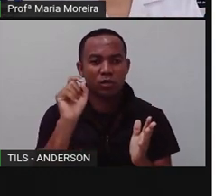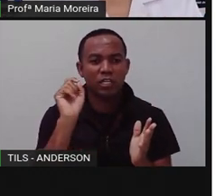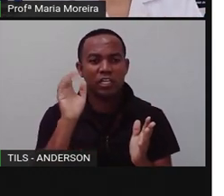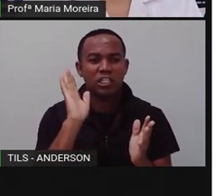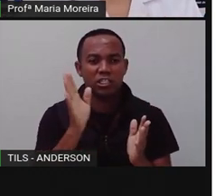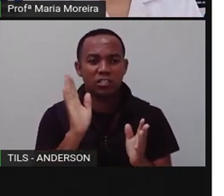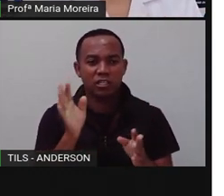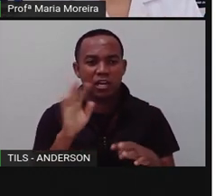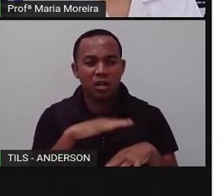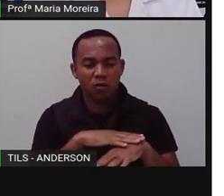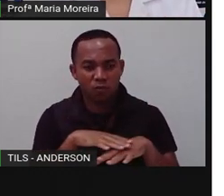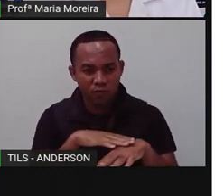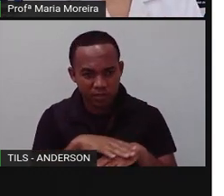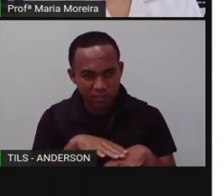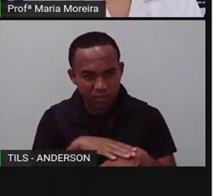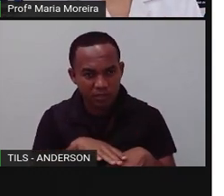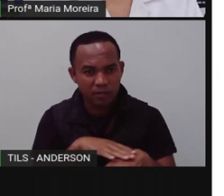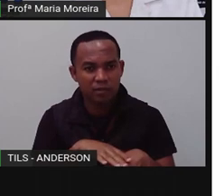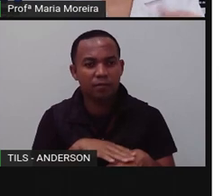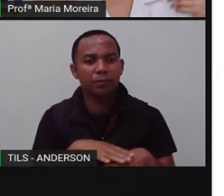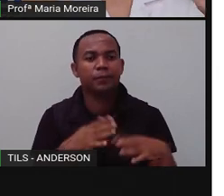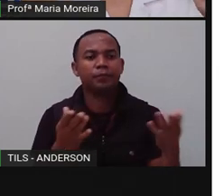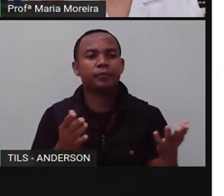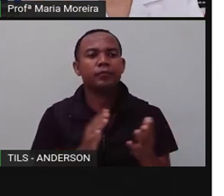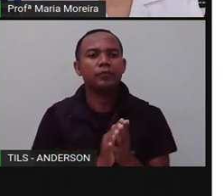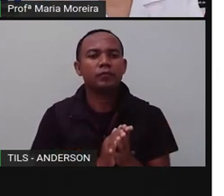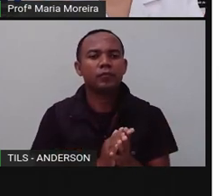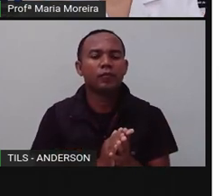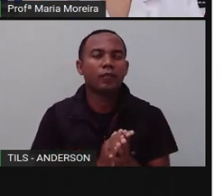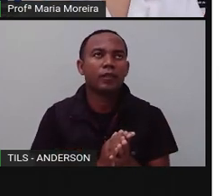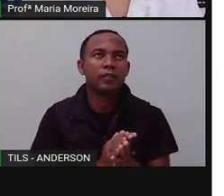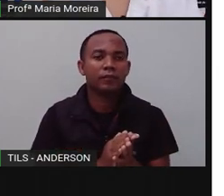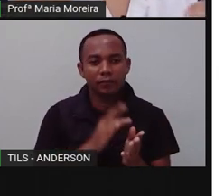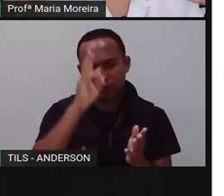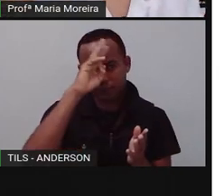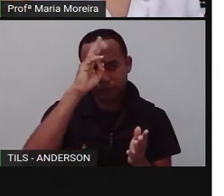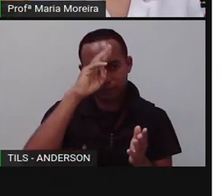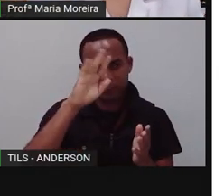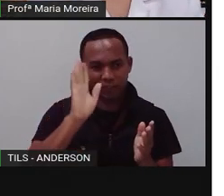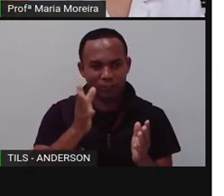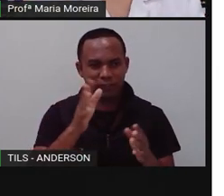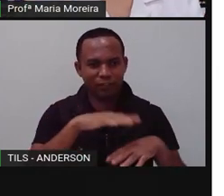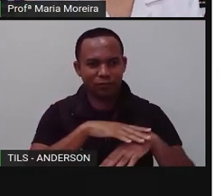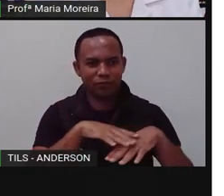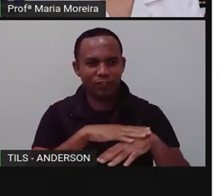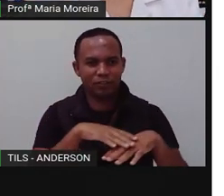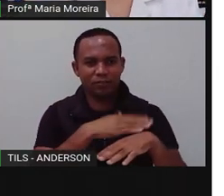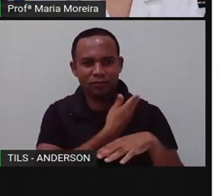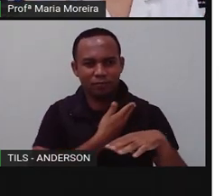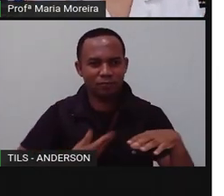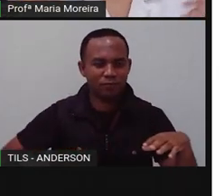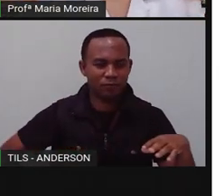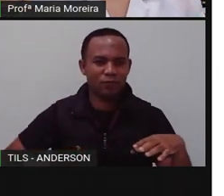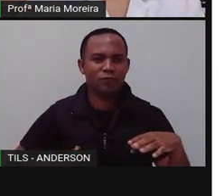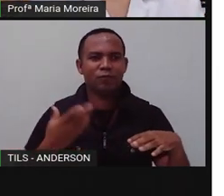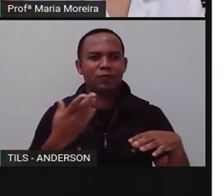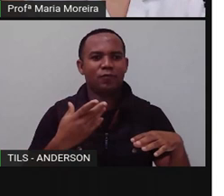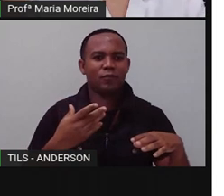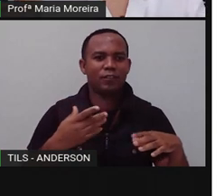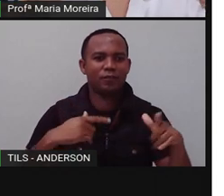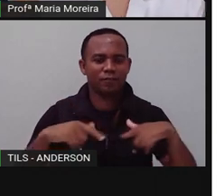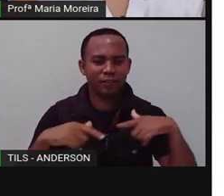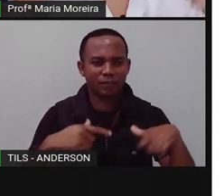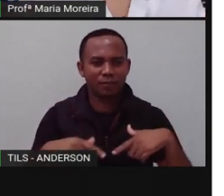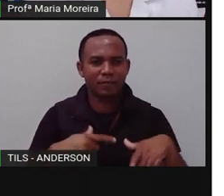conversamos sobre isso outras vezes. Em serviços públicos, quando a Pró falou sobre os indígenas, a gente já tá falando isso aqui,